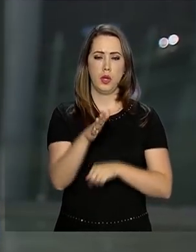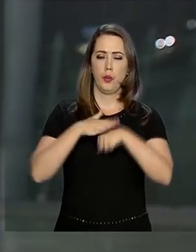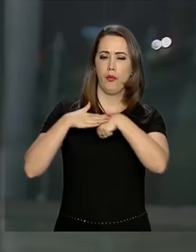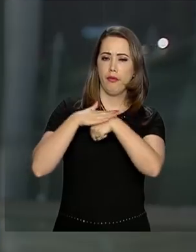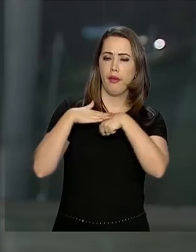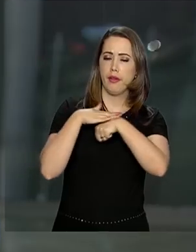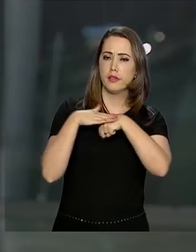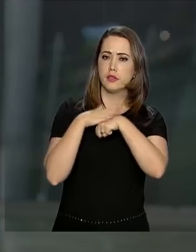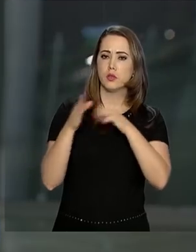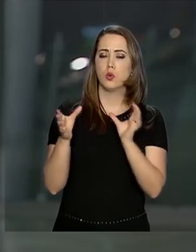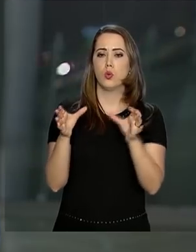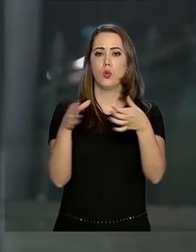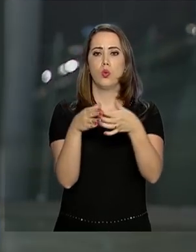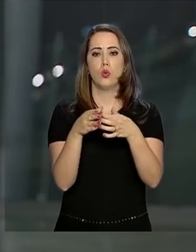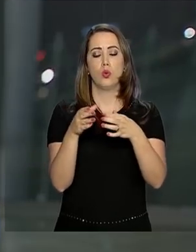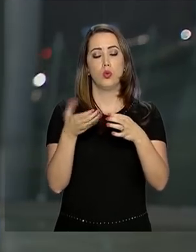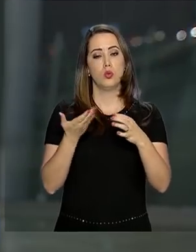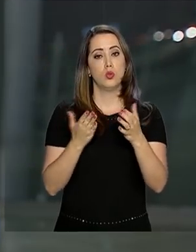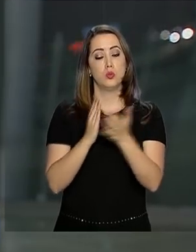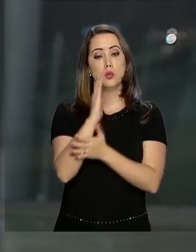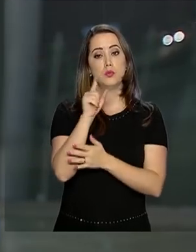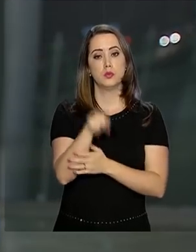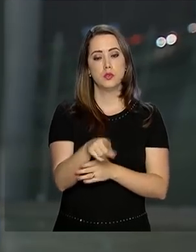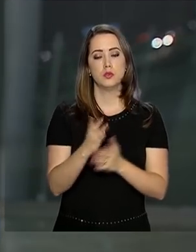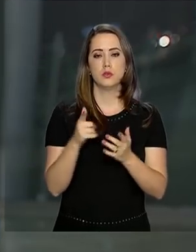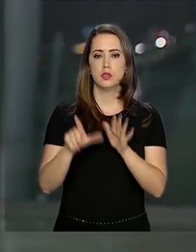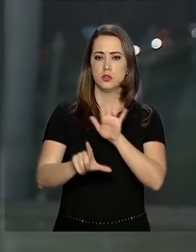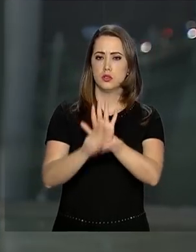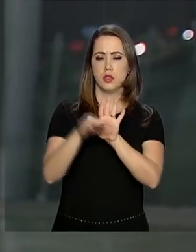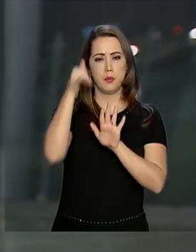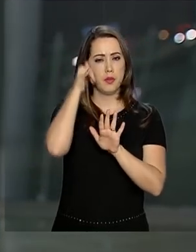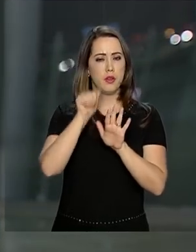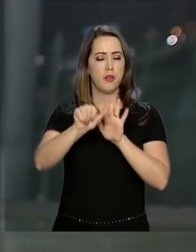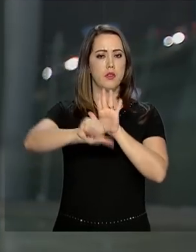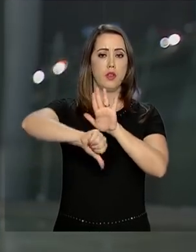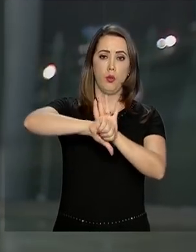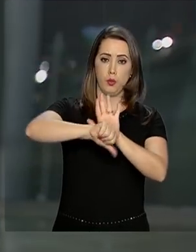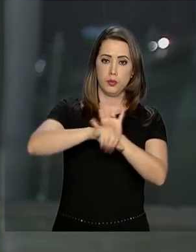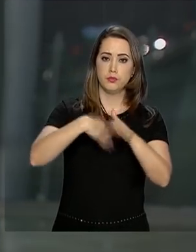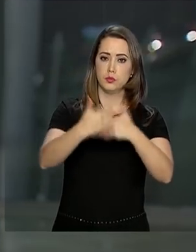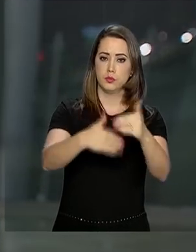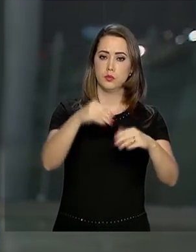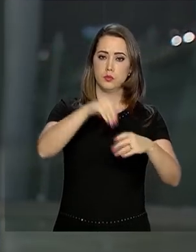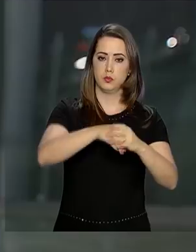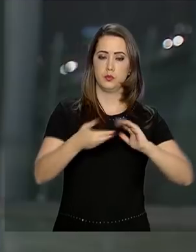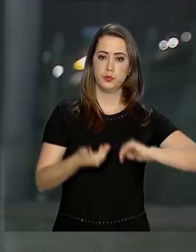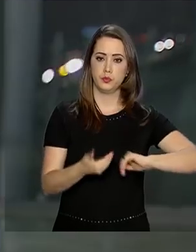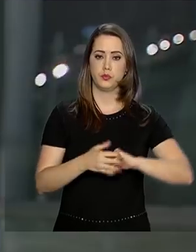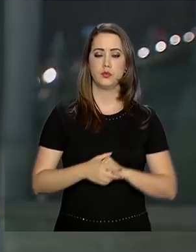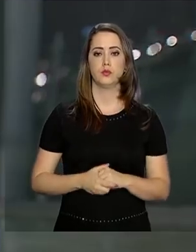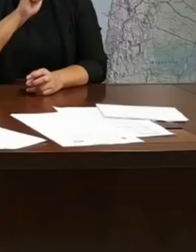parlamentares para aprovação do projeto de lei anticrime que tramita no Congresso Nacional.